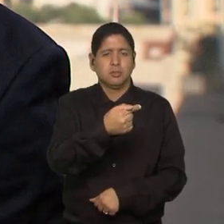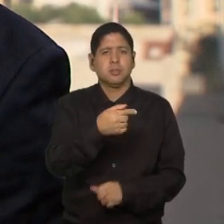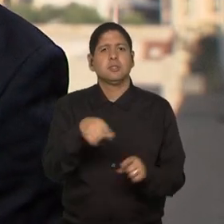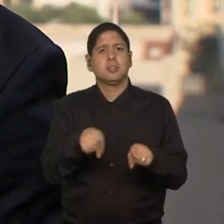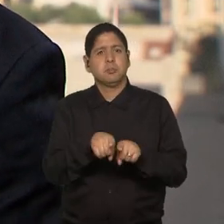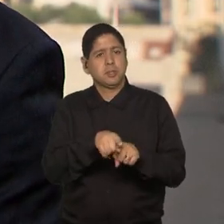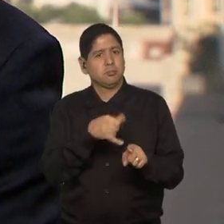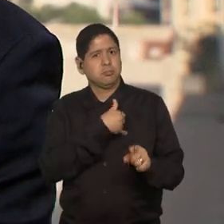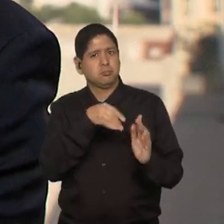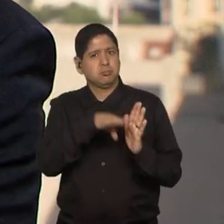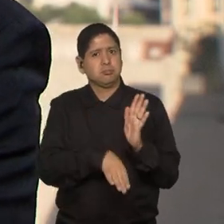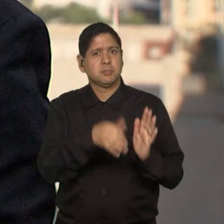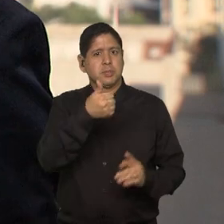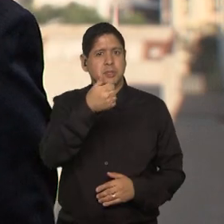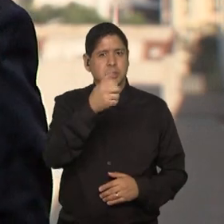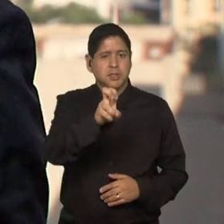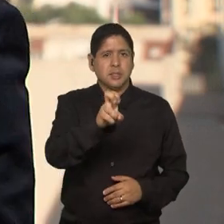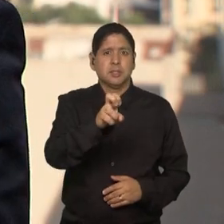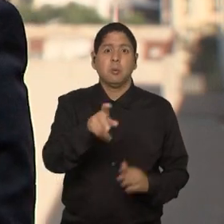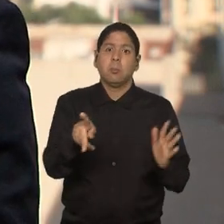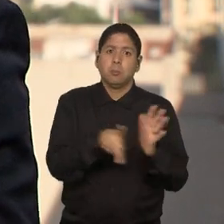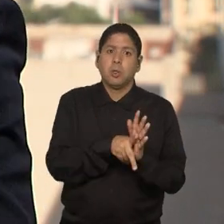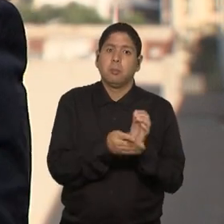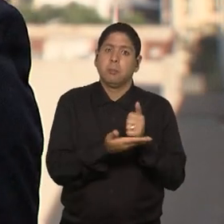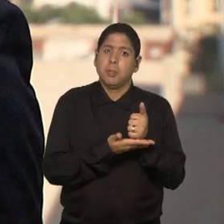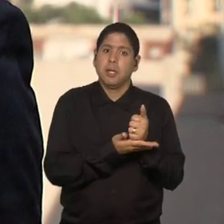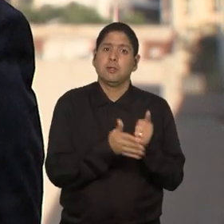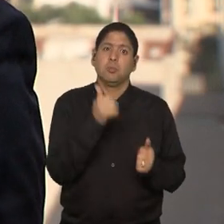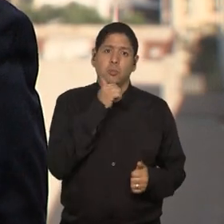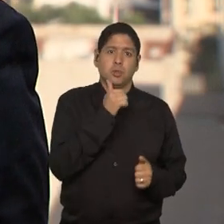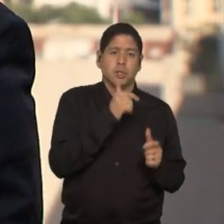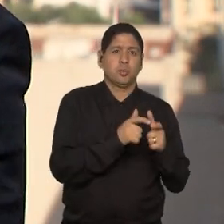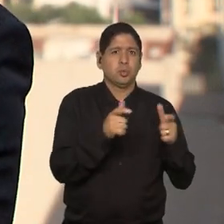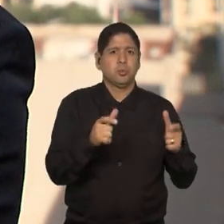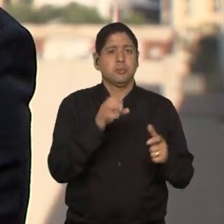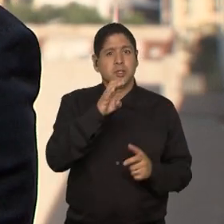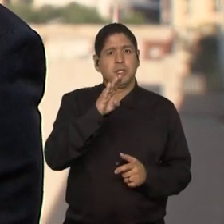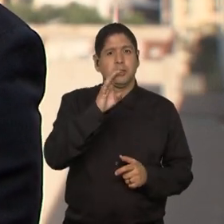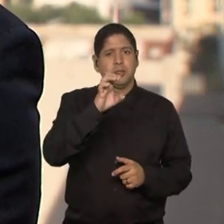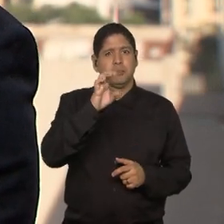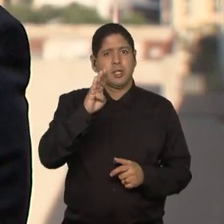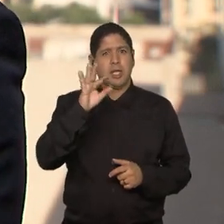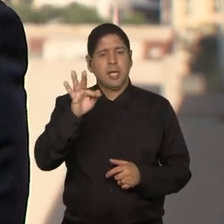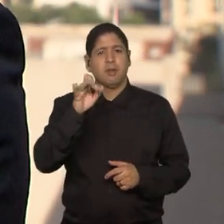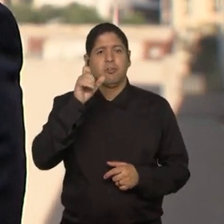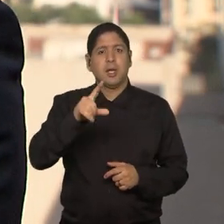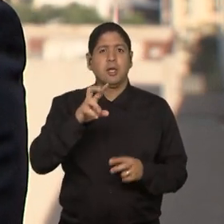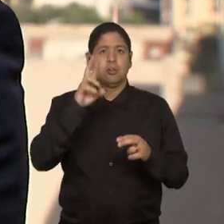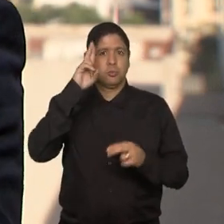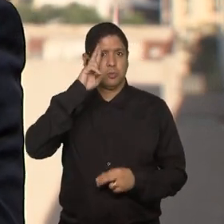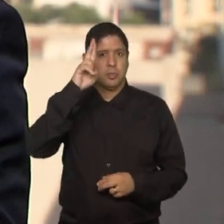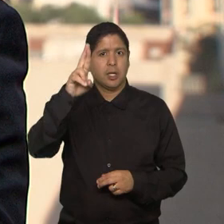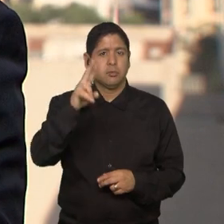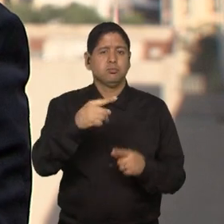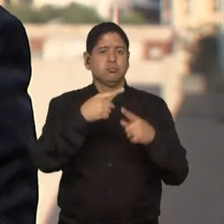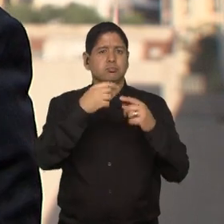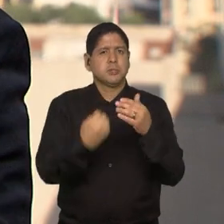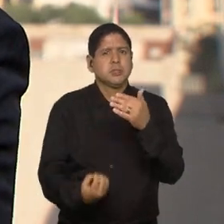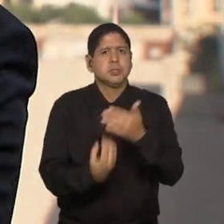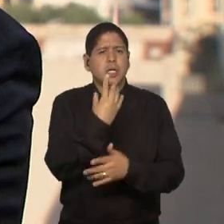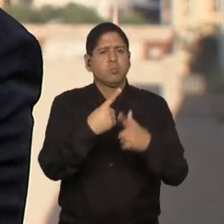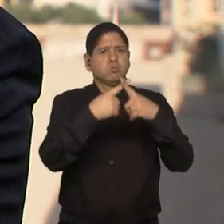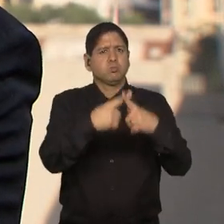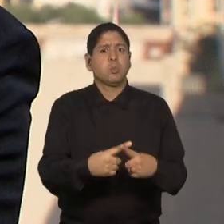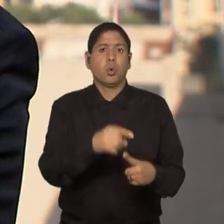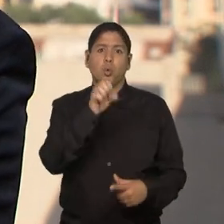base da pirâmide. A CBF, ela é responsável por organizar oito campeonatos femininos em âmbito